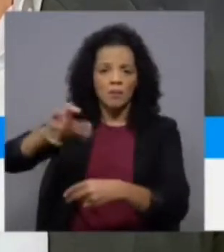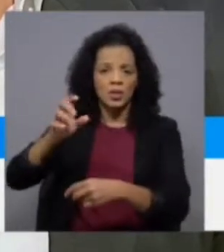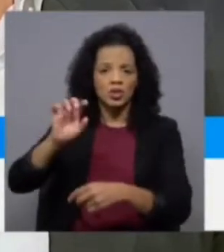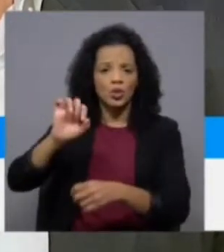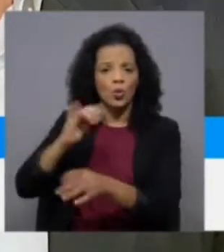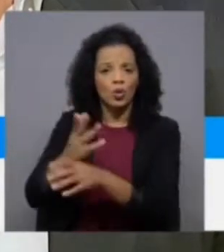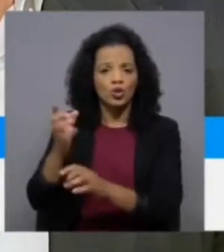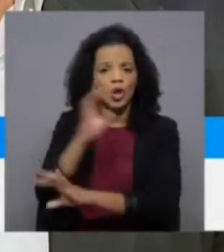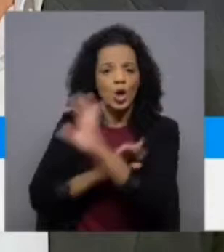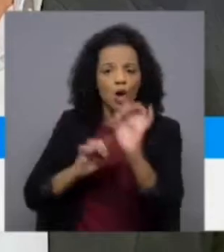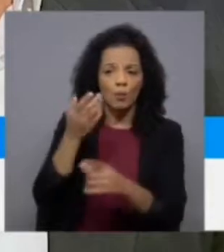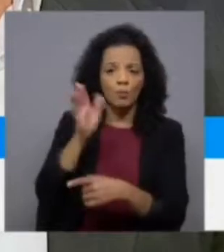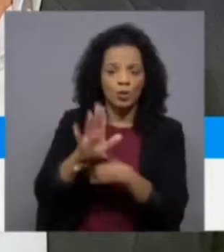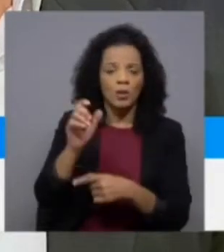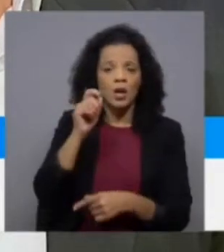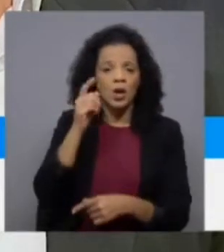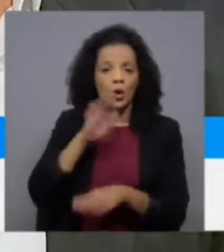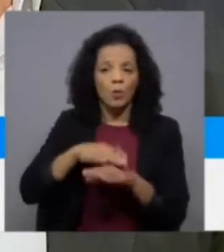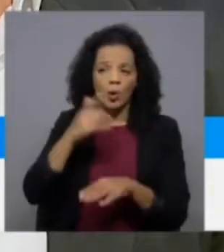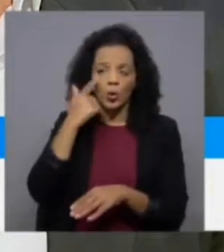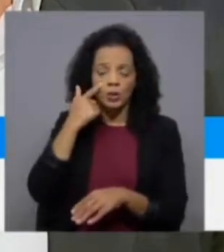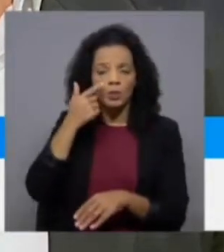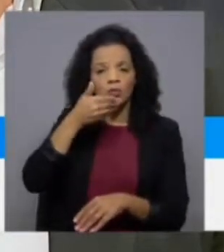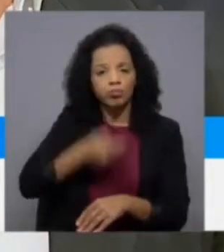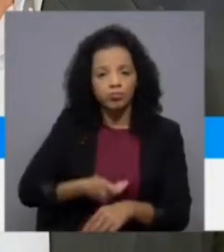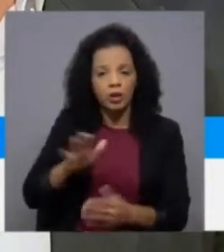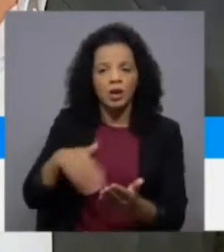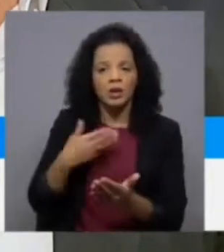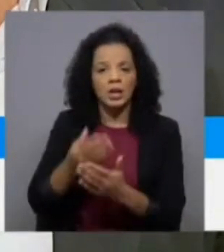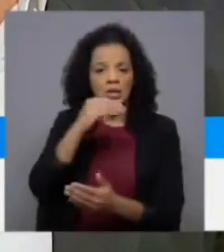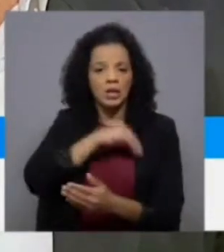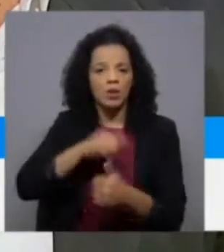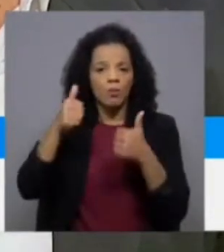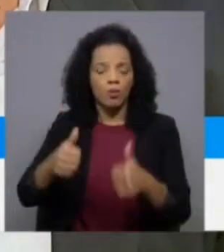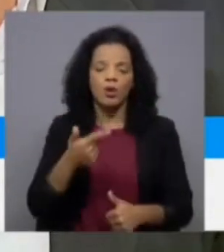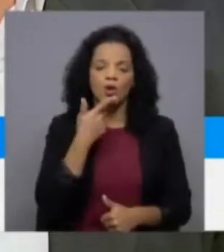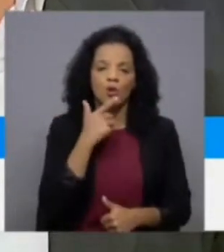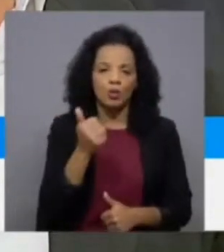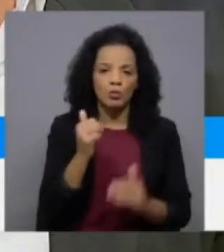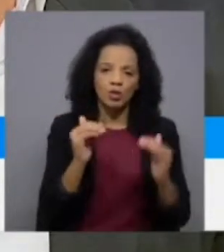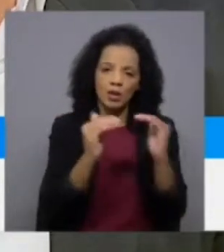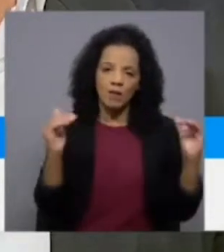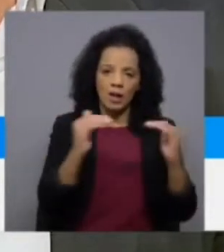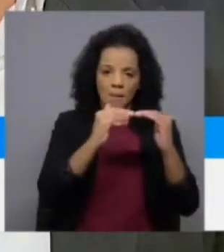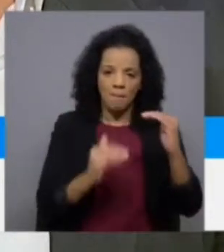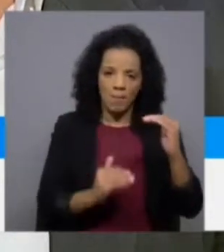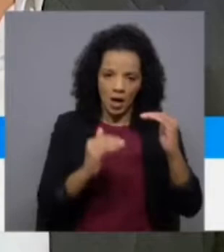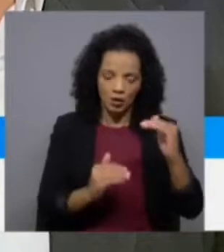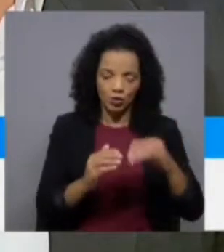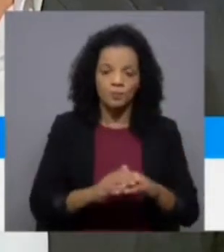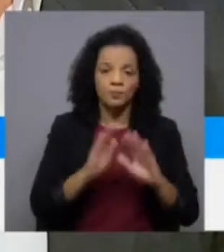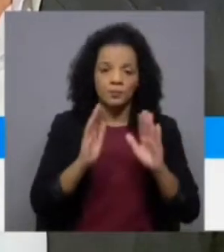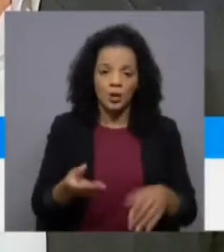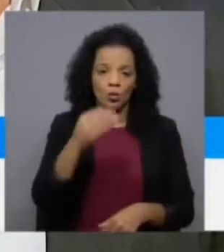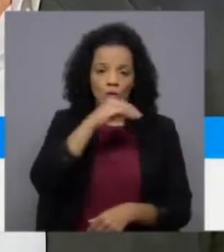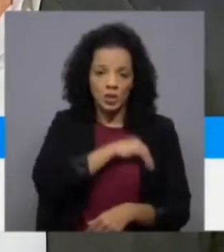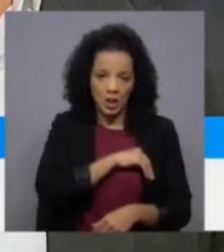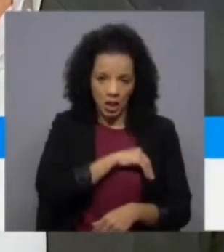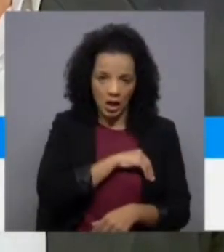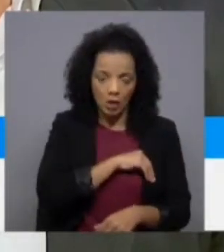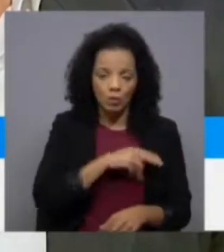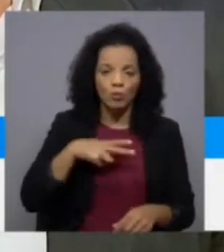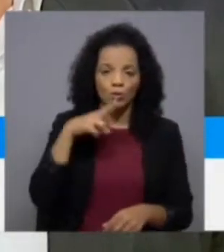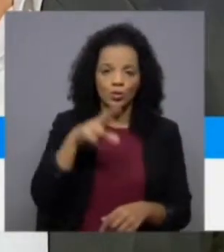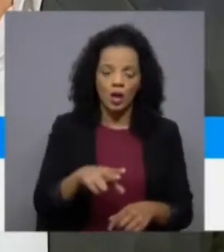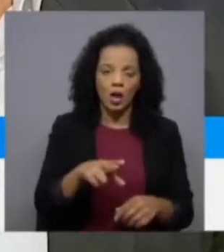conhecimento nos permite ter bons salários. Portanto, nós não podemos nivelar por baixo, nós temos de conseguir que o nível salarial em Portugal suba como um